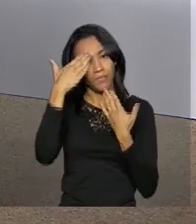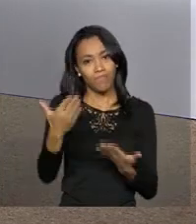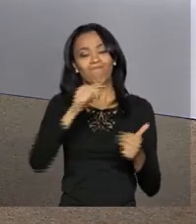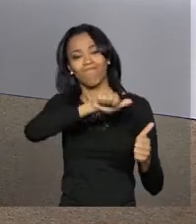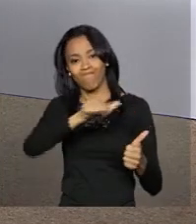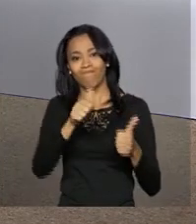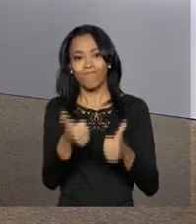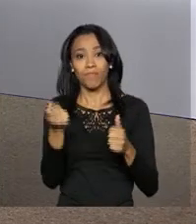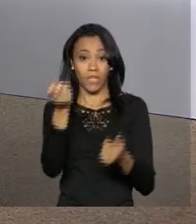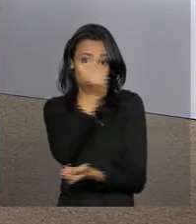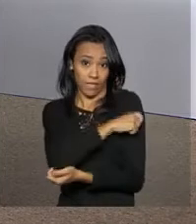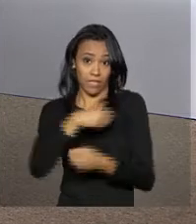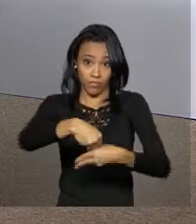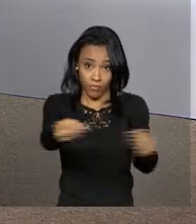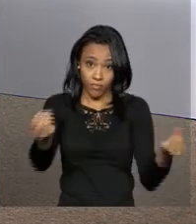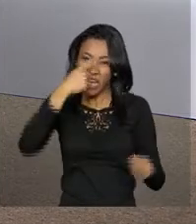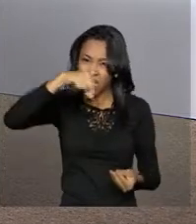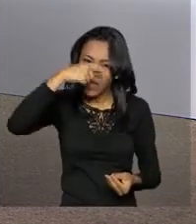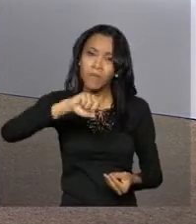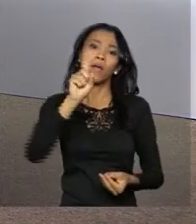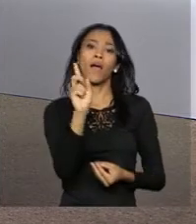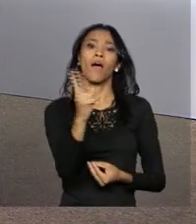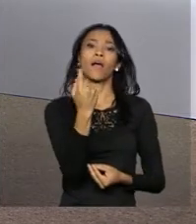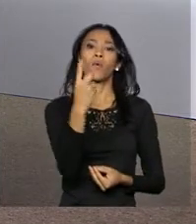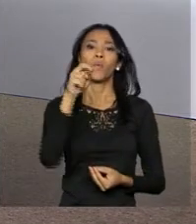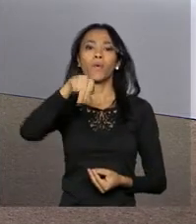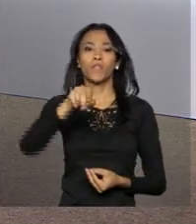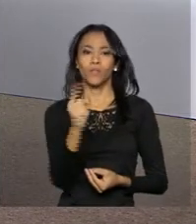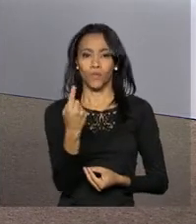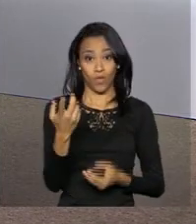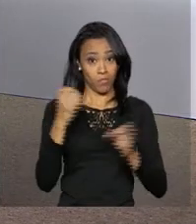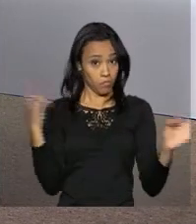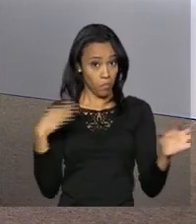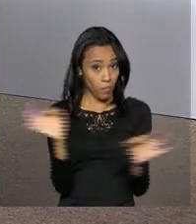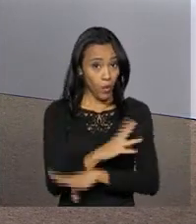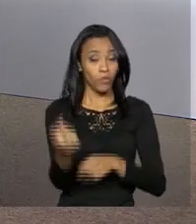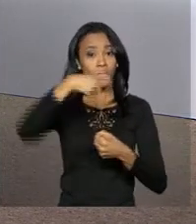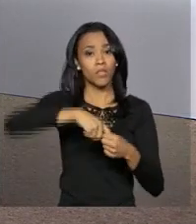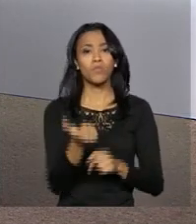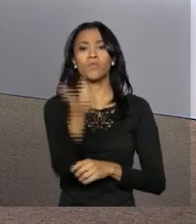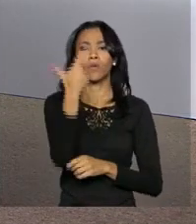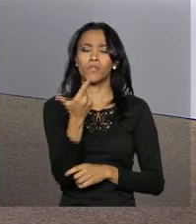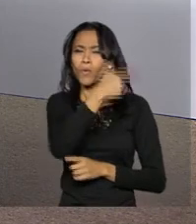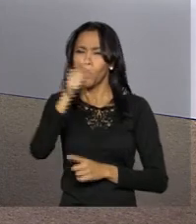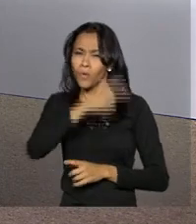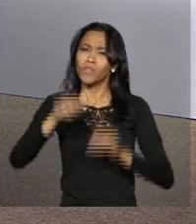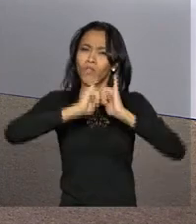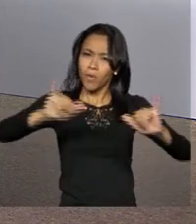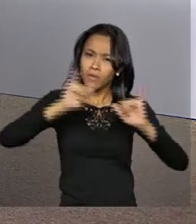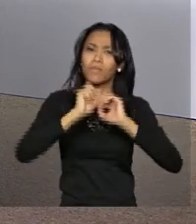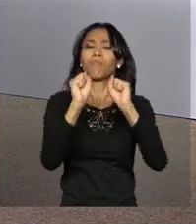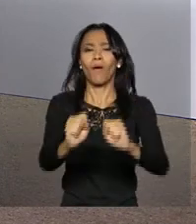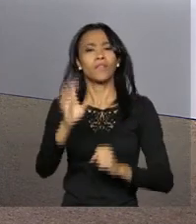a vacinação e distribuição das vacinas contra a gripe H1N1. Nós ficamos por aqui. Voltamos ao meio-dia com outras informações. Acompanhe as